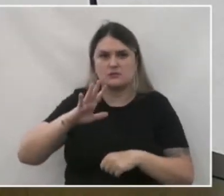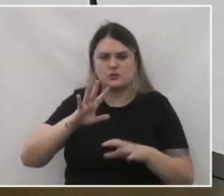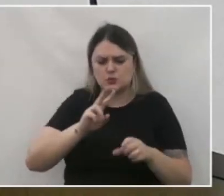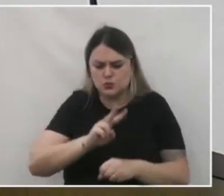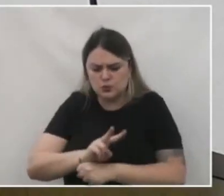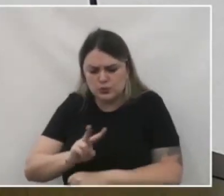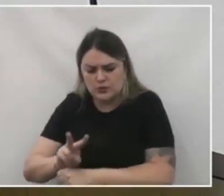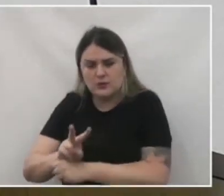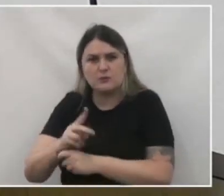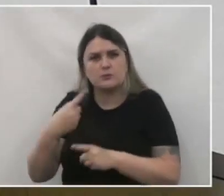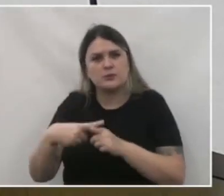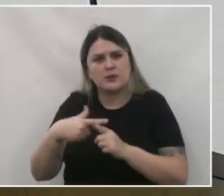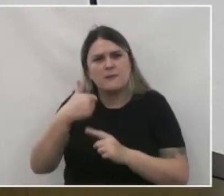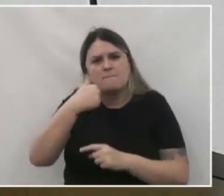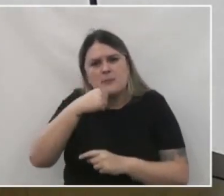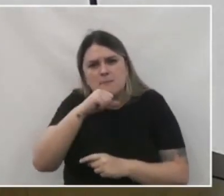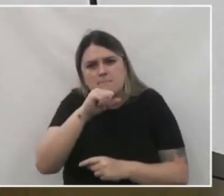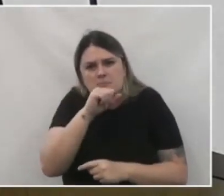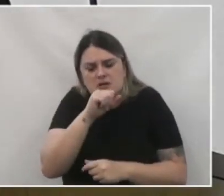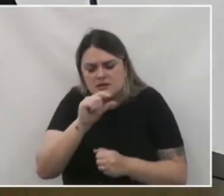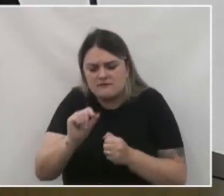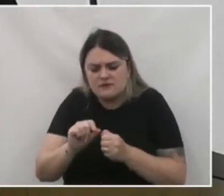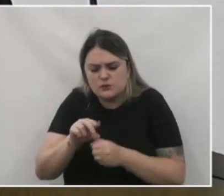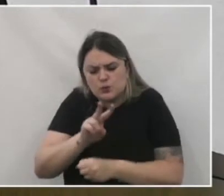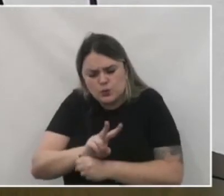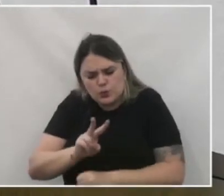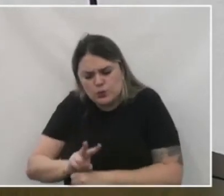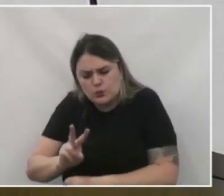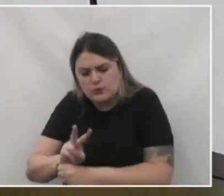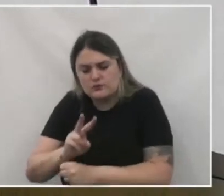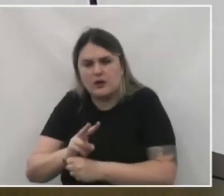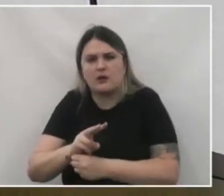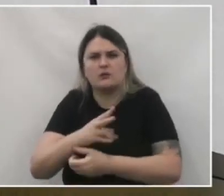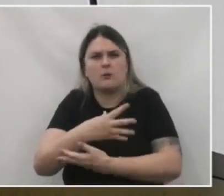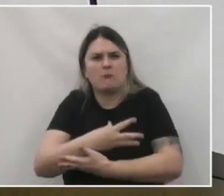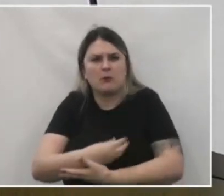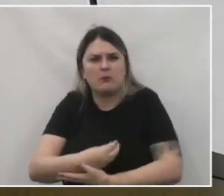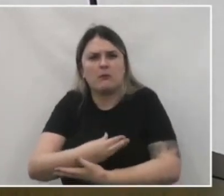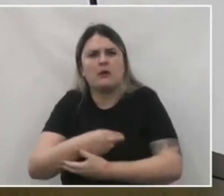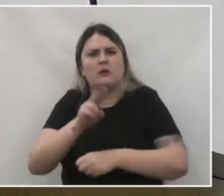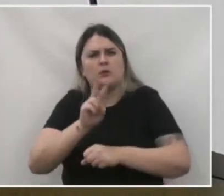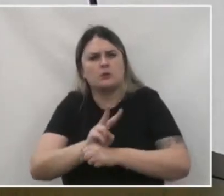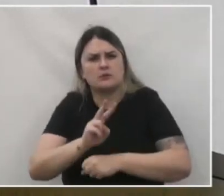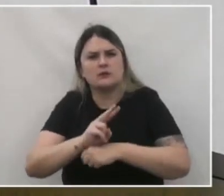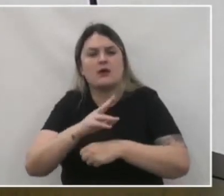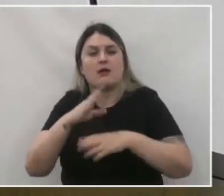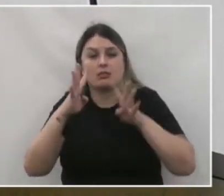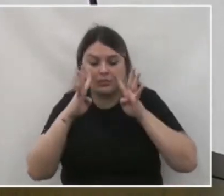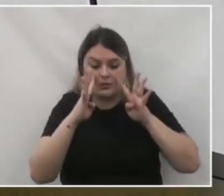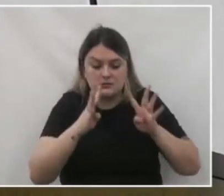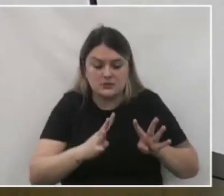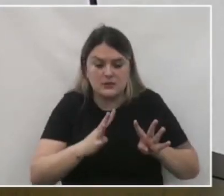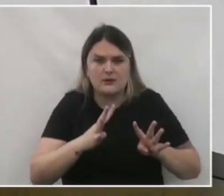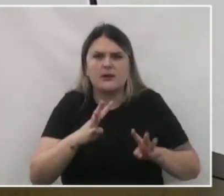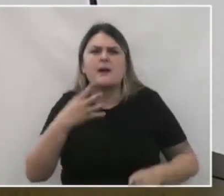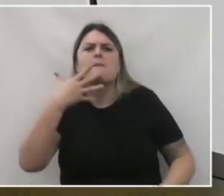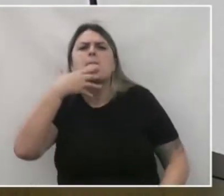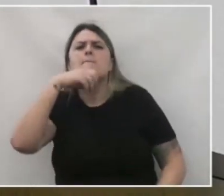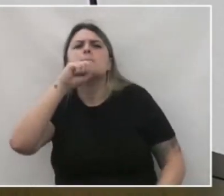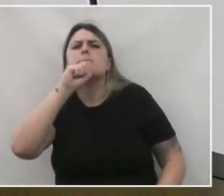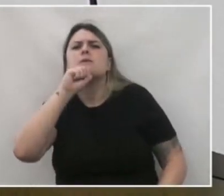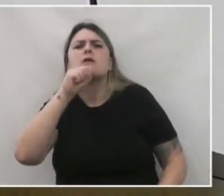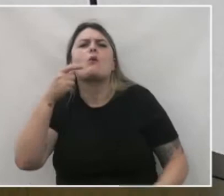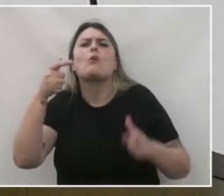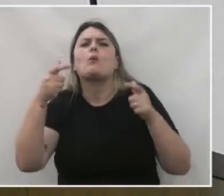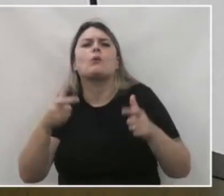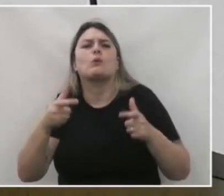Por quê? Porque é ela que vai dispensar os cuidados necessários para essa sobrevivência, nesse momento inicial. E o pai, onde